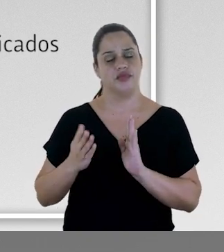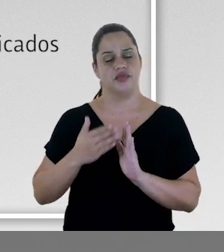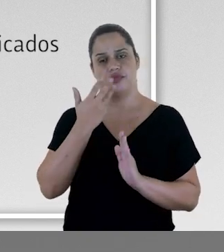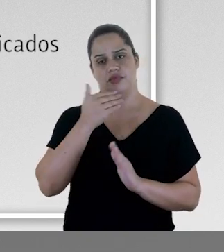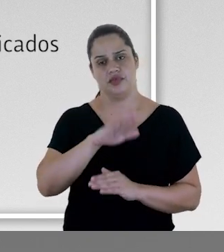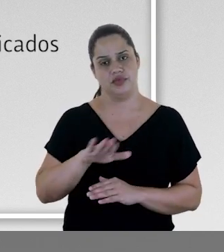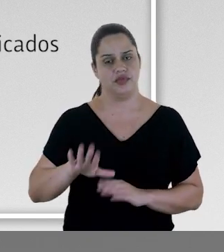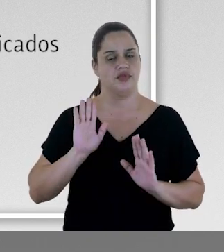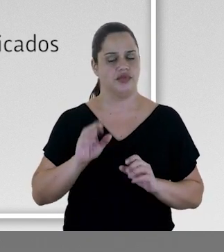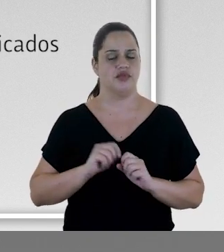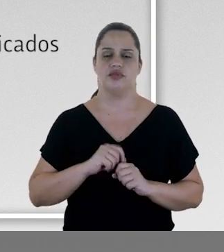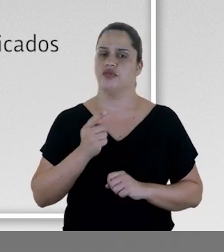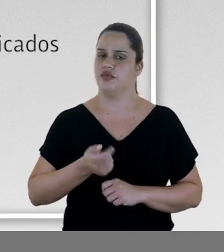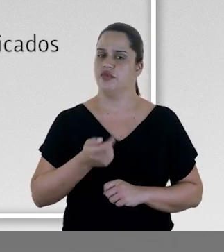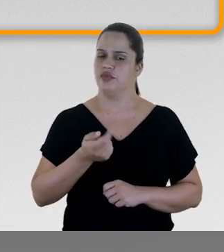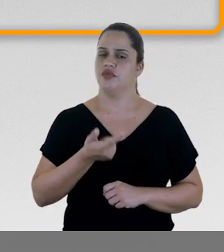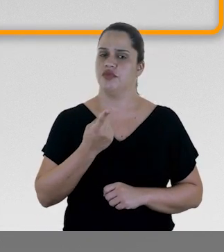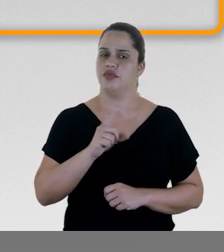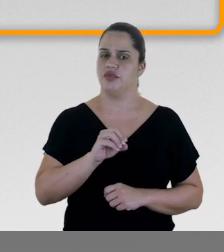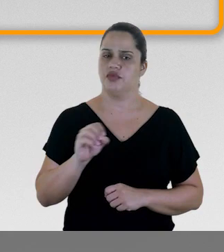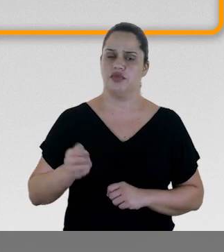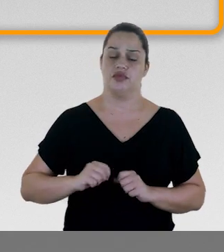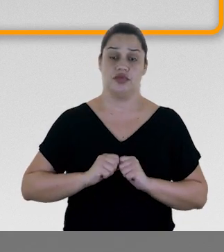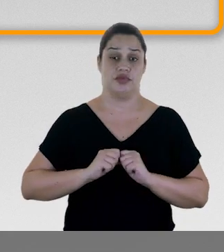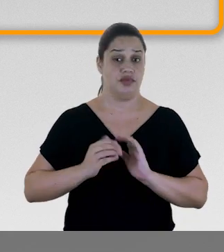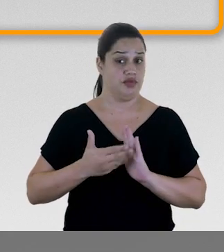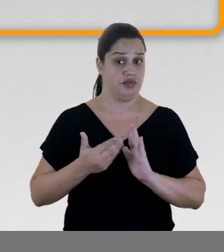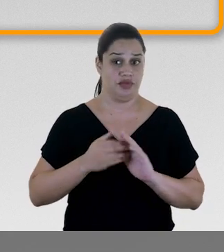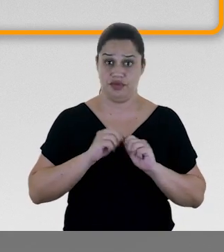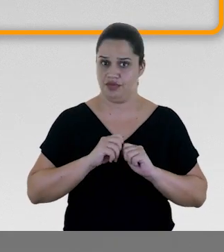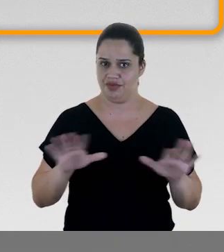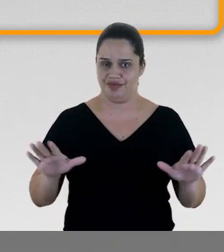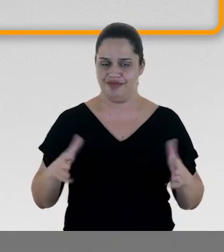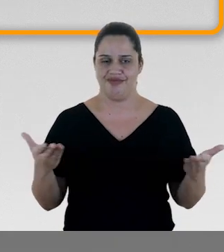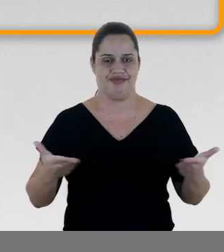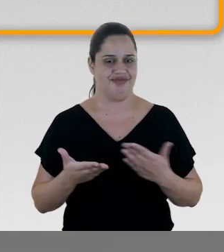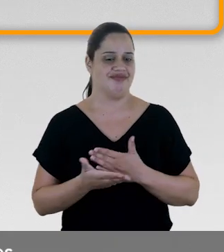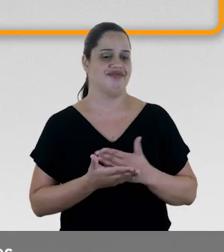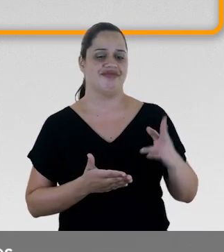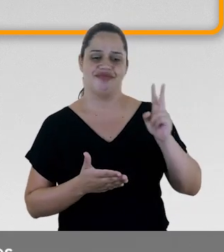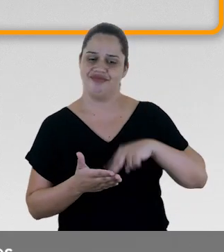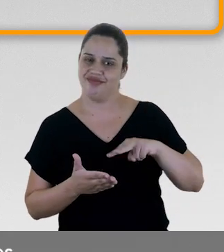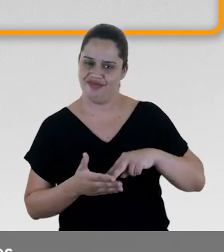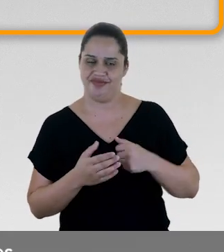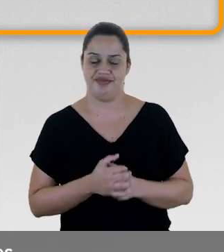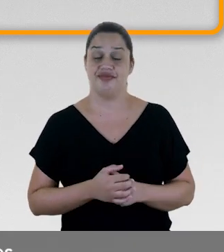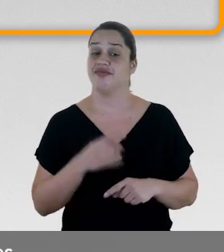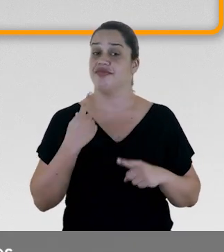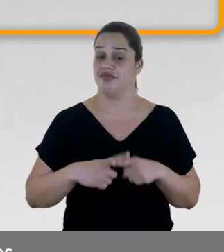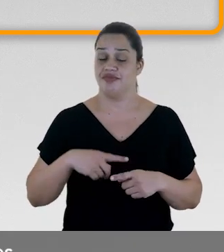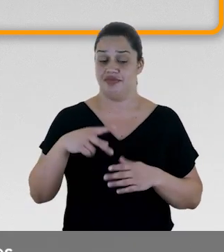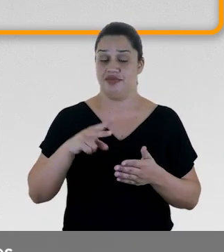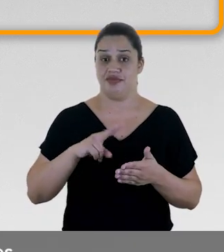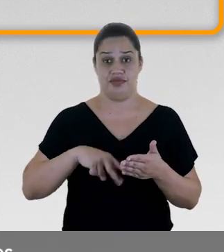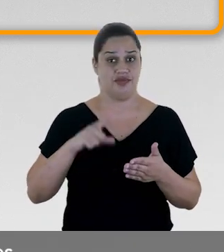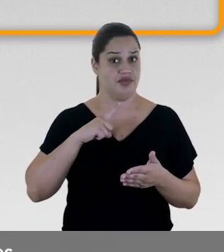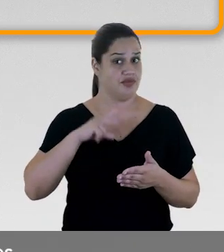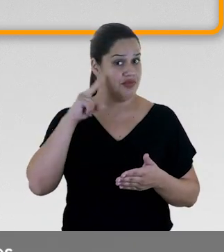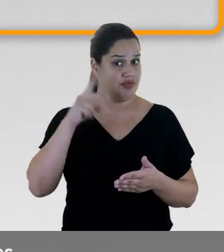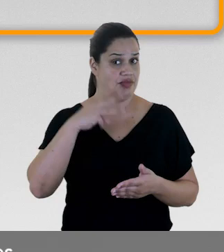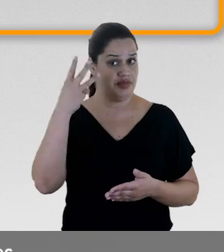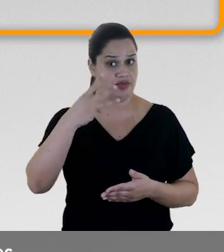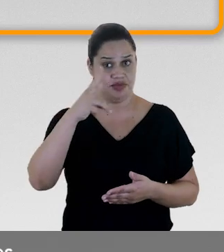quase 100 livros publicados. Está na hora da leitura. Como o livro tem três histórias